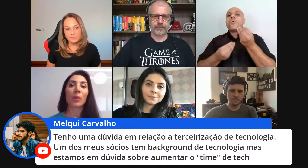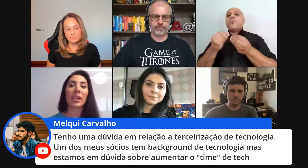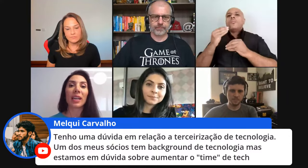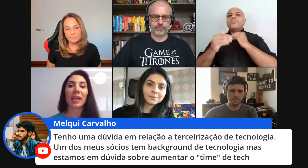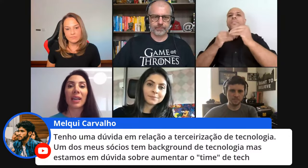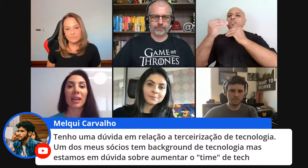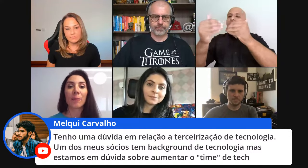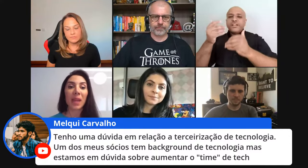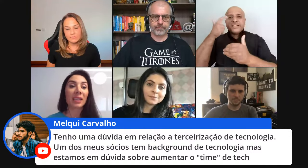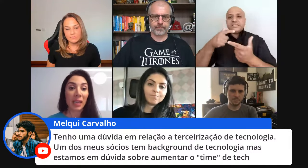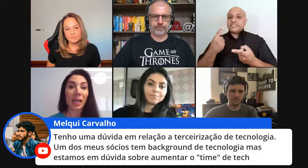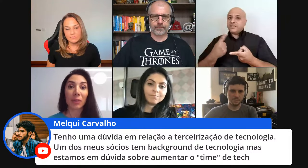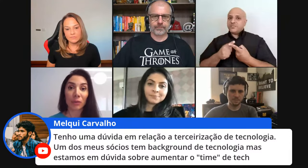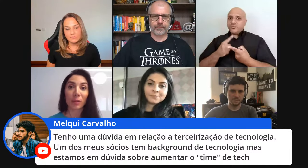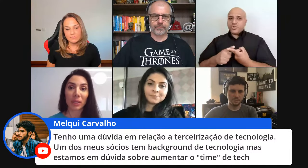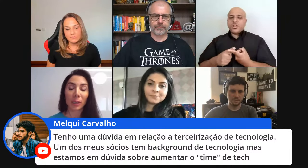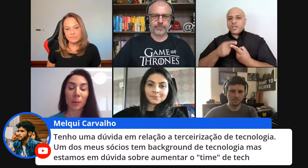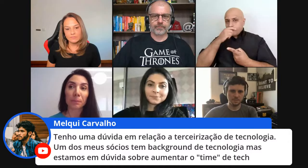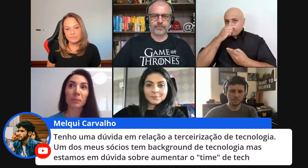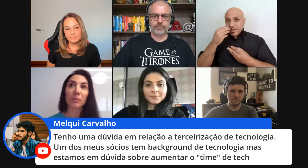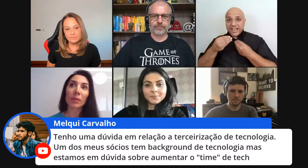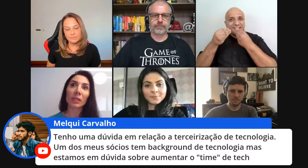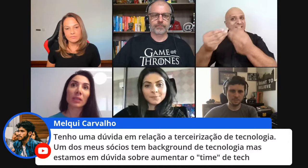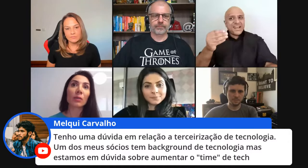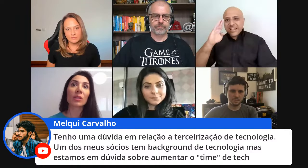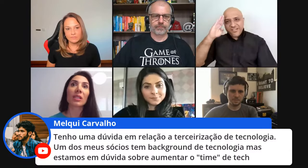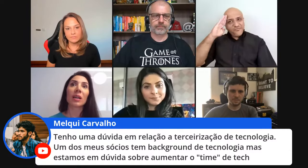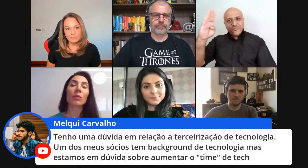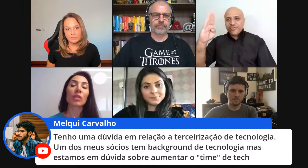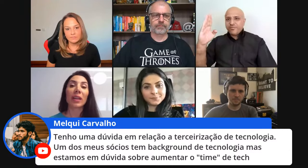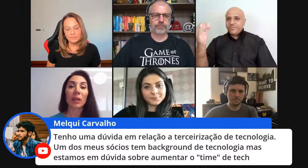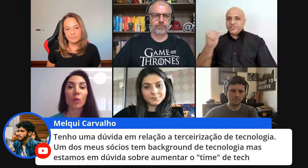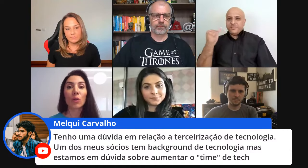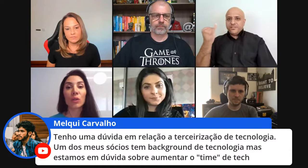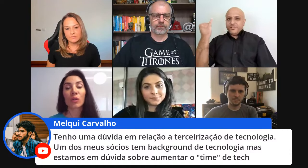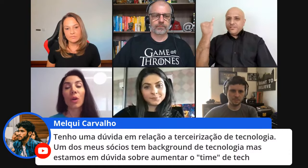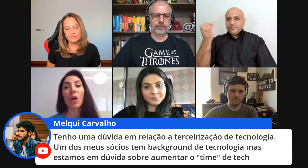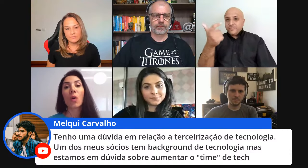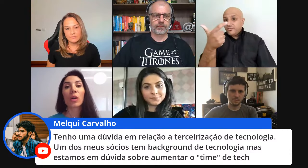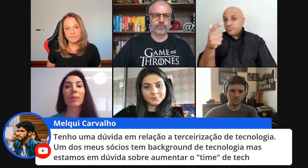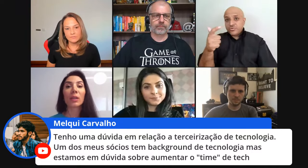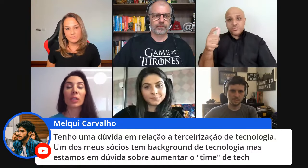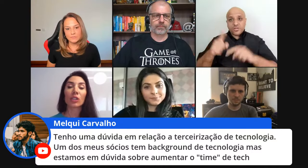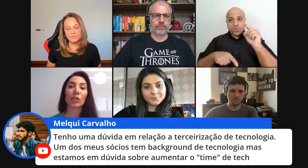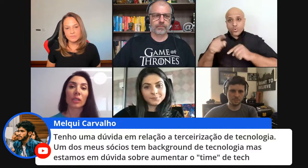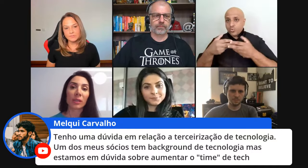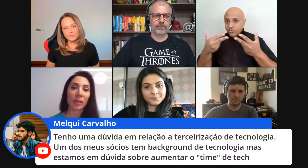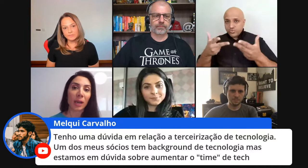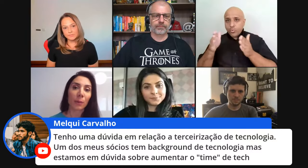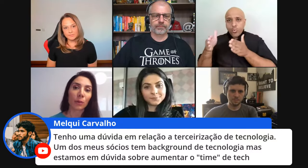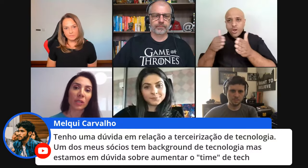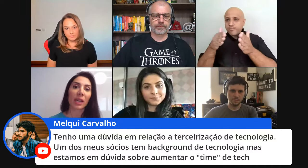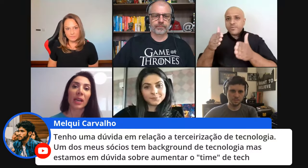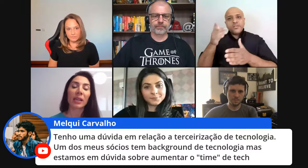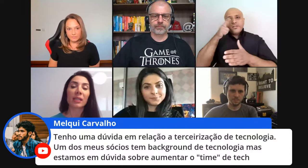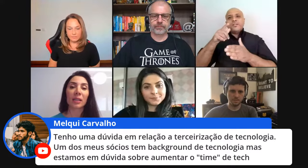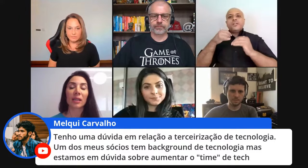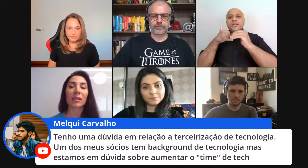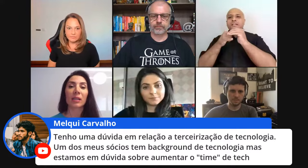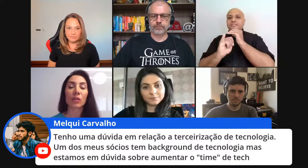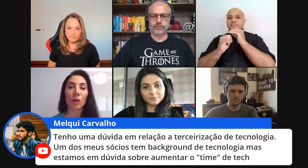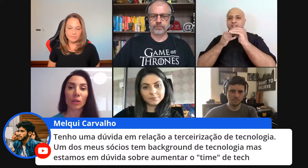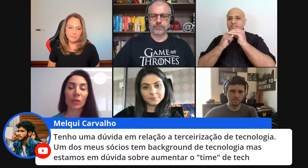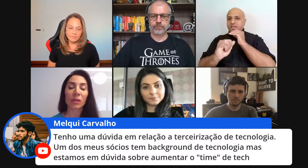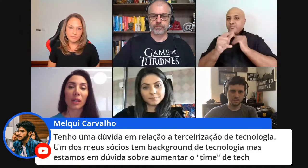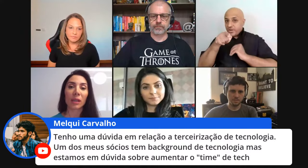porque a entrega é fundamental então se não tiver recurso o caminho que a gente startup usa é esse